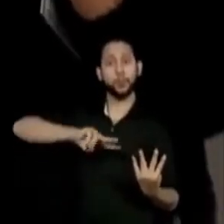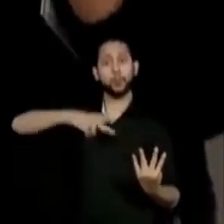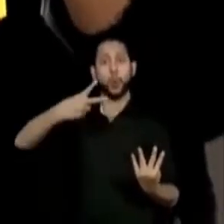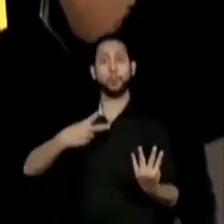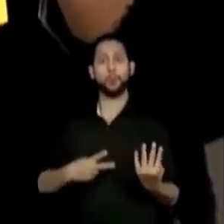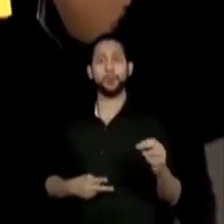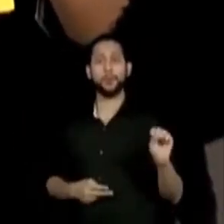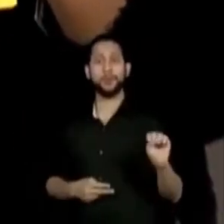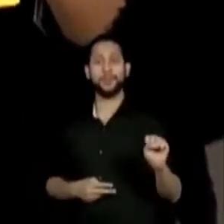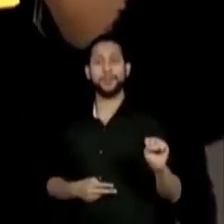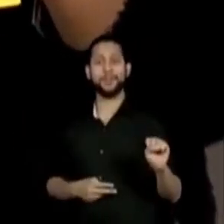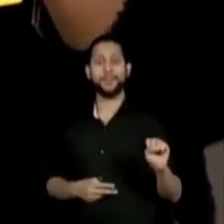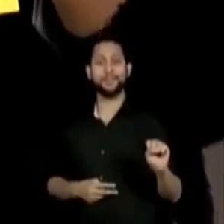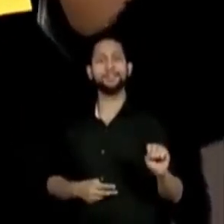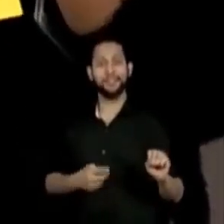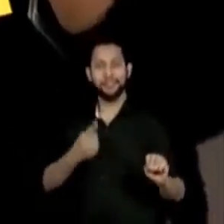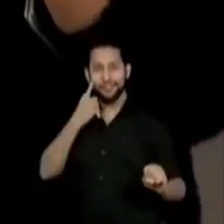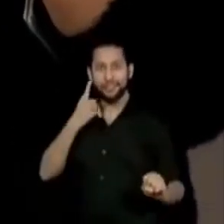Duas vezes.